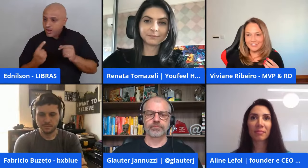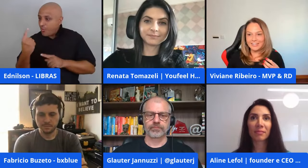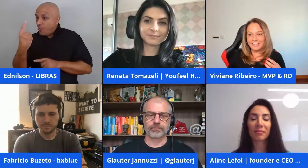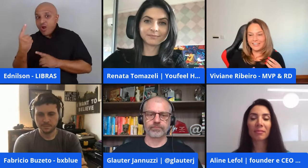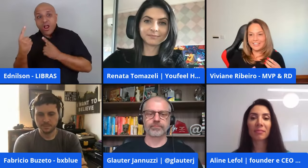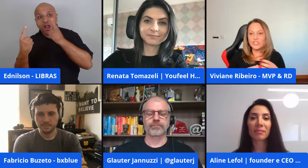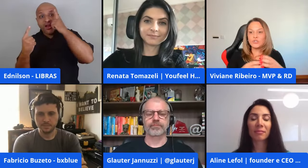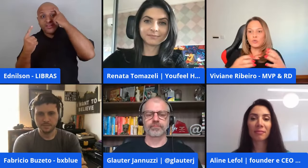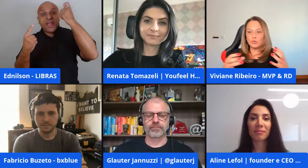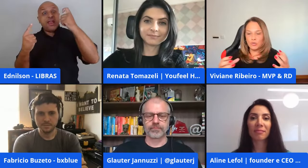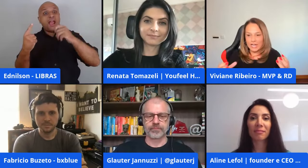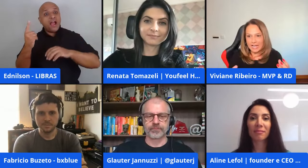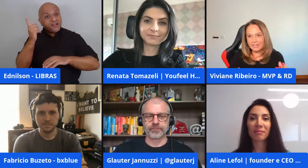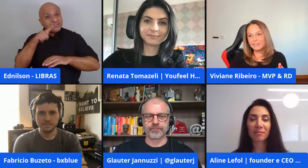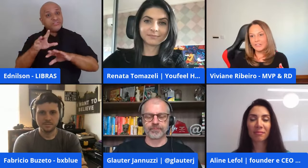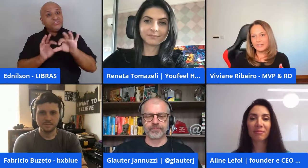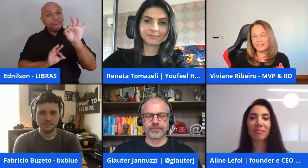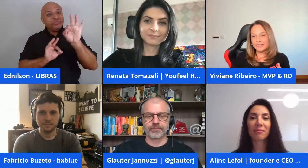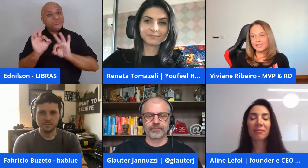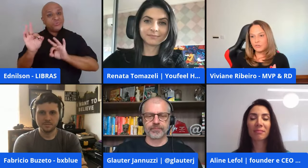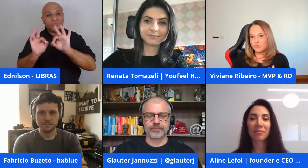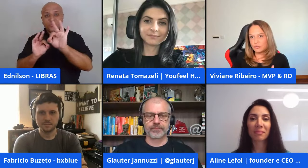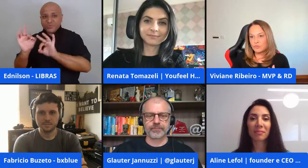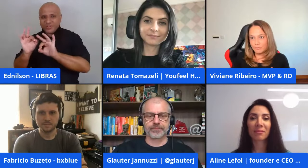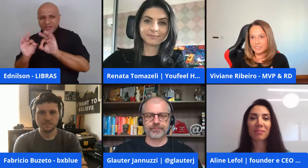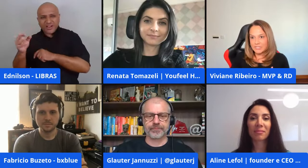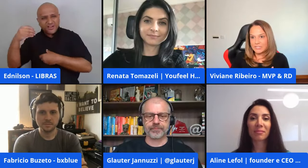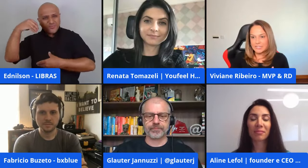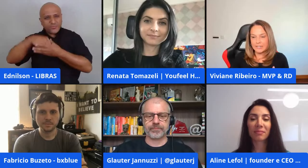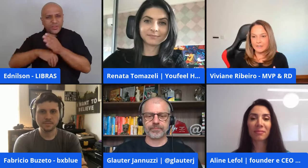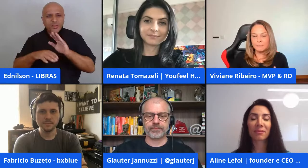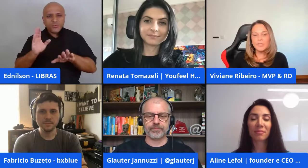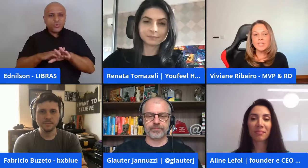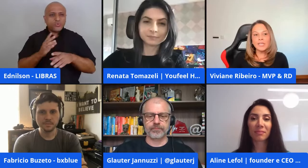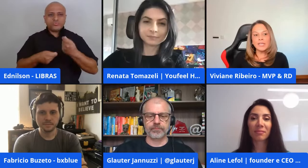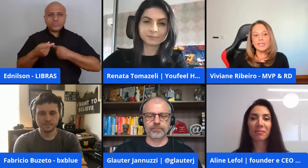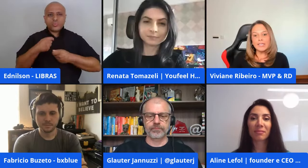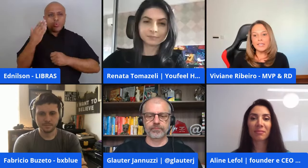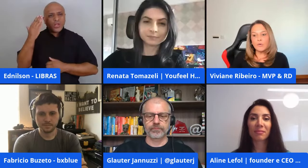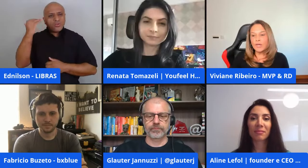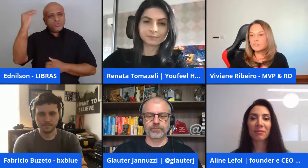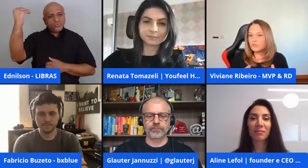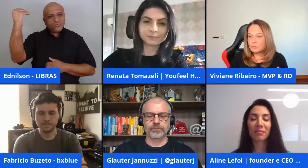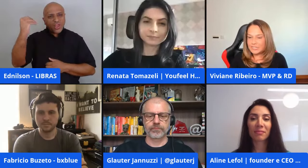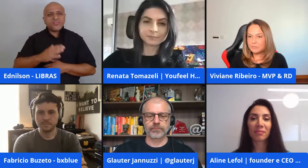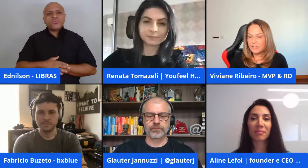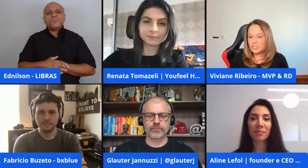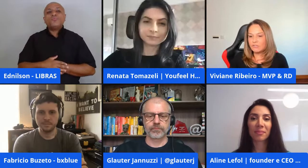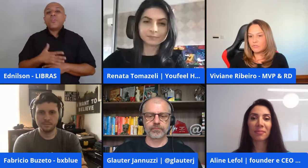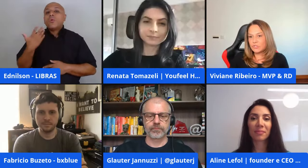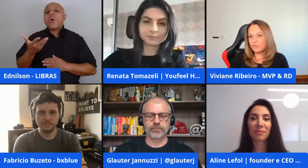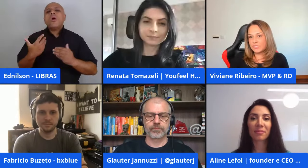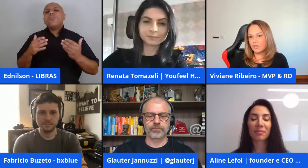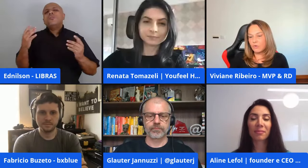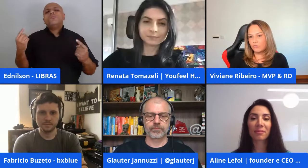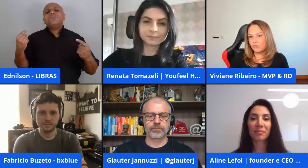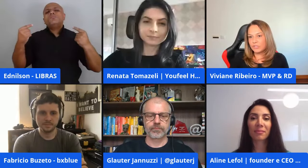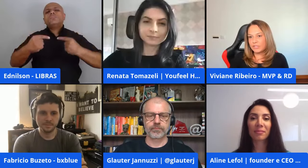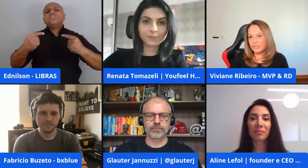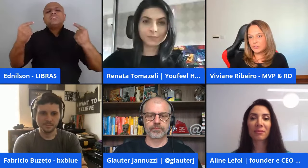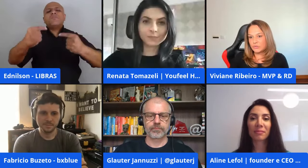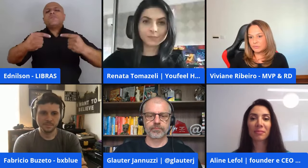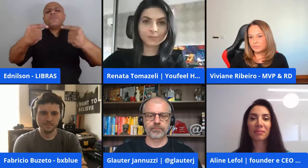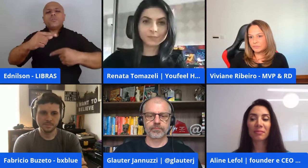ideia e estruturar dentro de um business, né? E quais foram os principais desafios que você